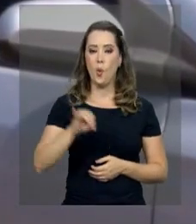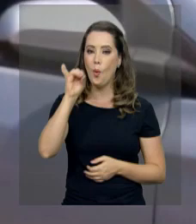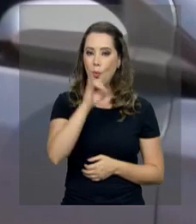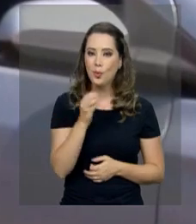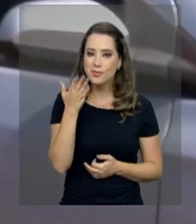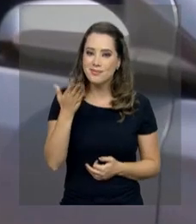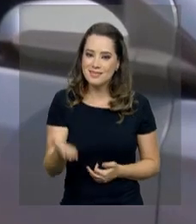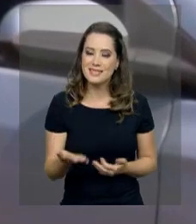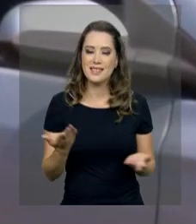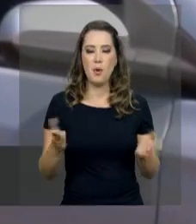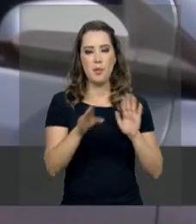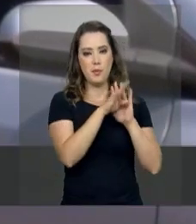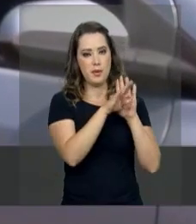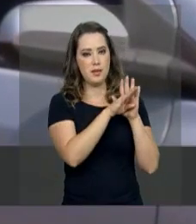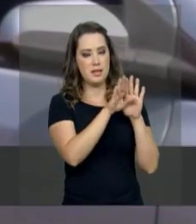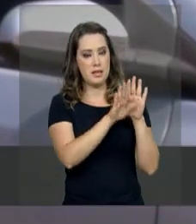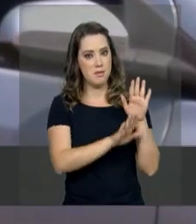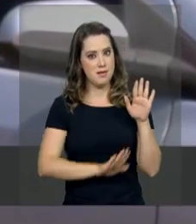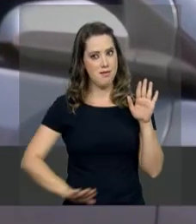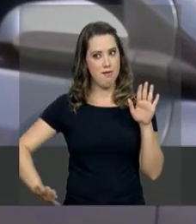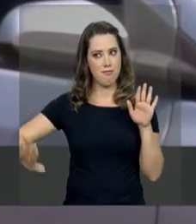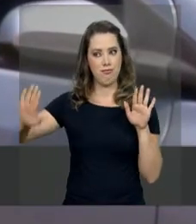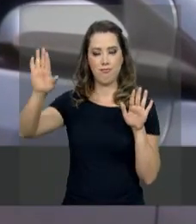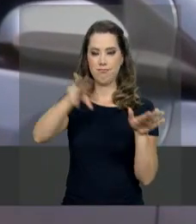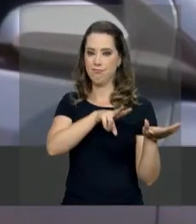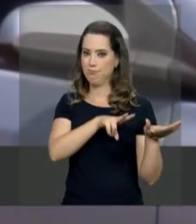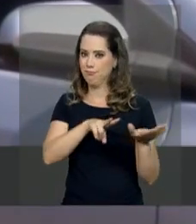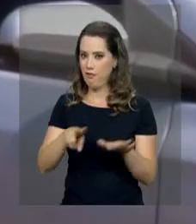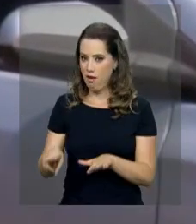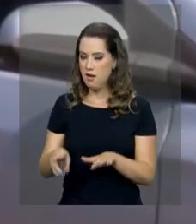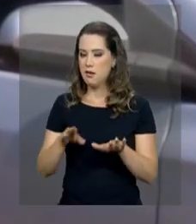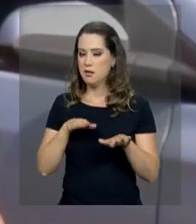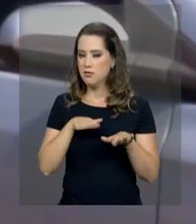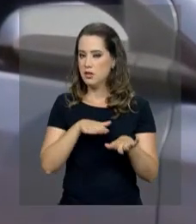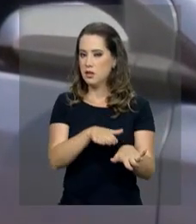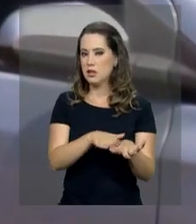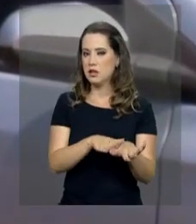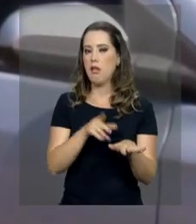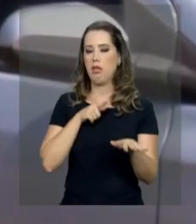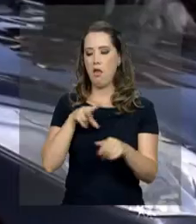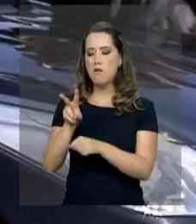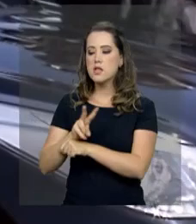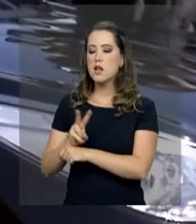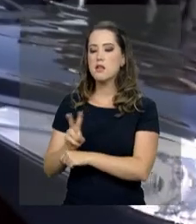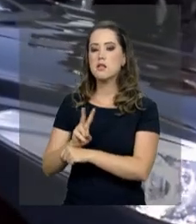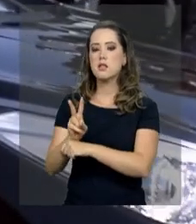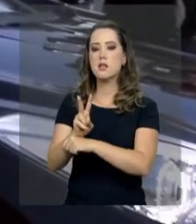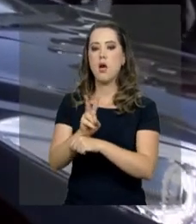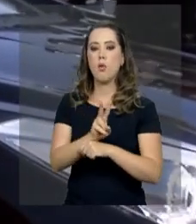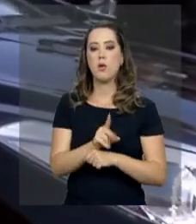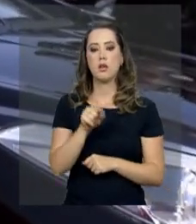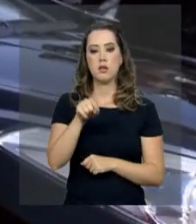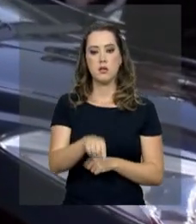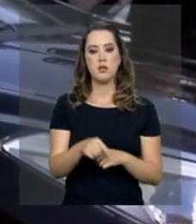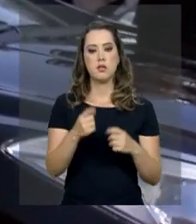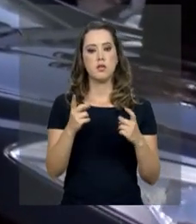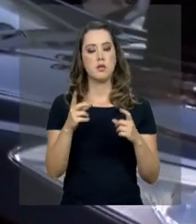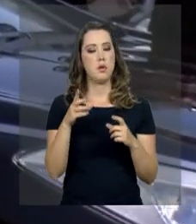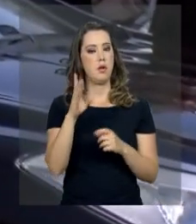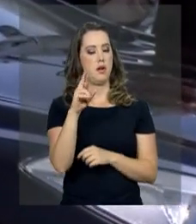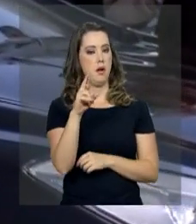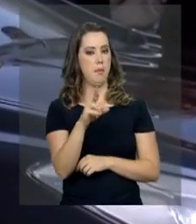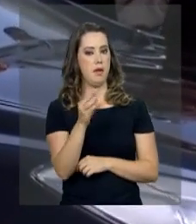da programação da Semana Nacional do Trânsito, uma blitz educativa foi montada pela Polícia Rodoviária Federal aqui na BR